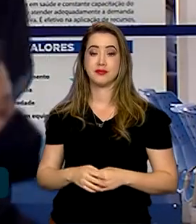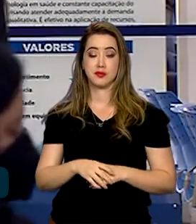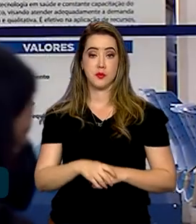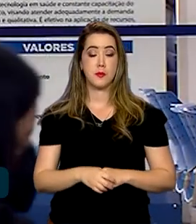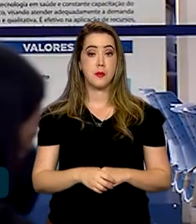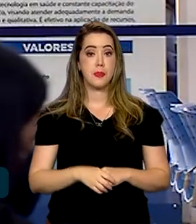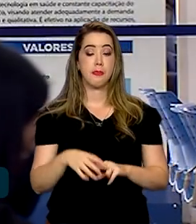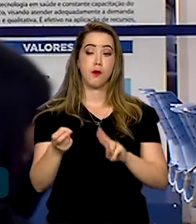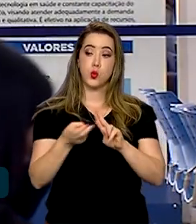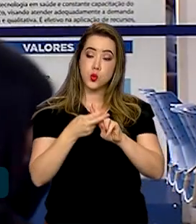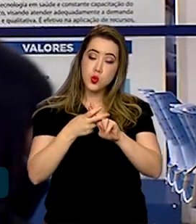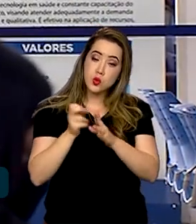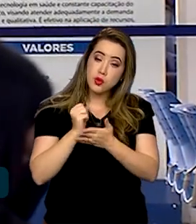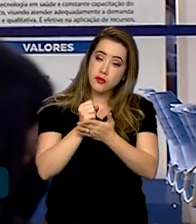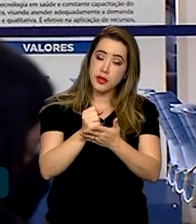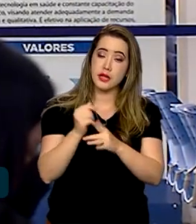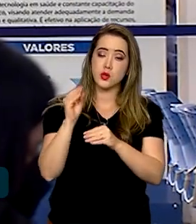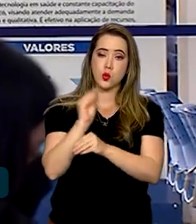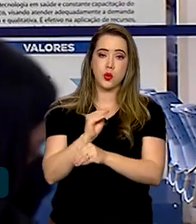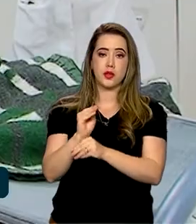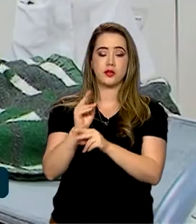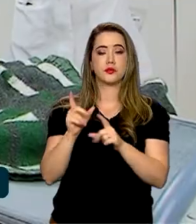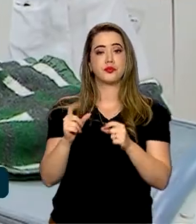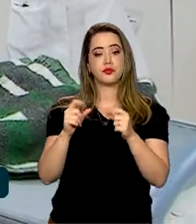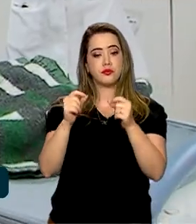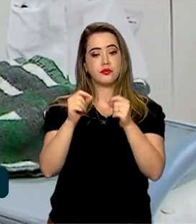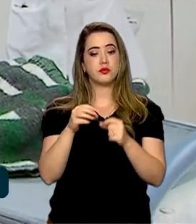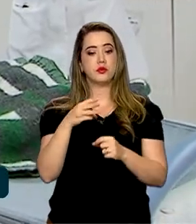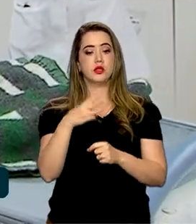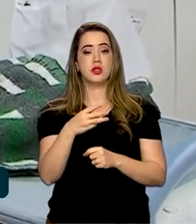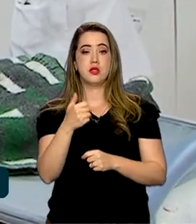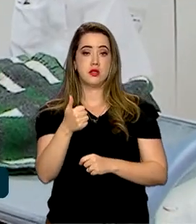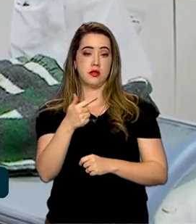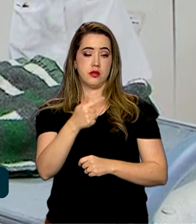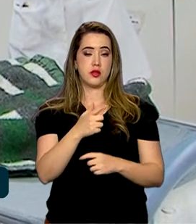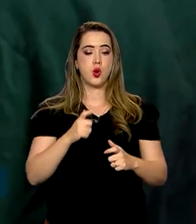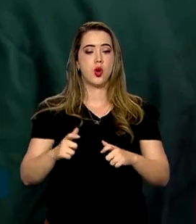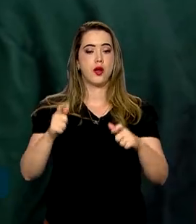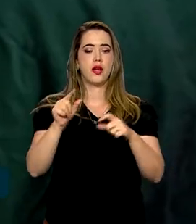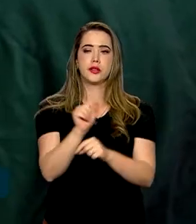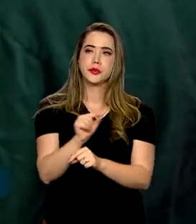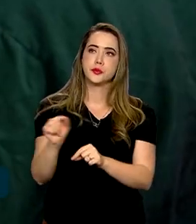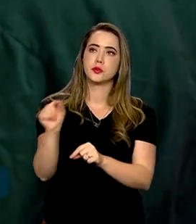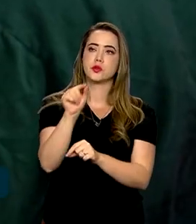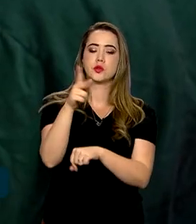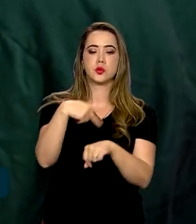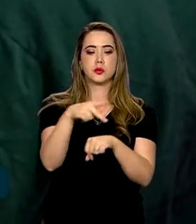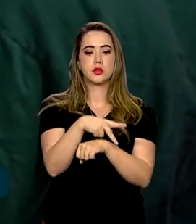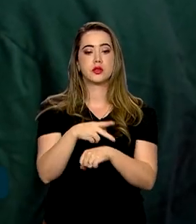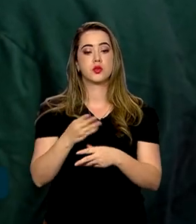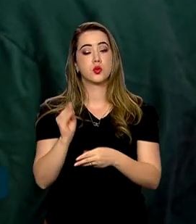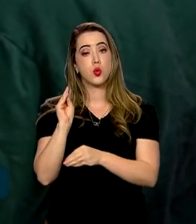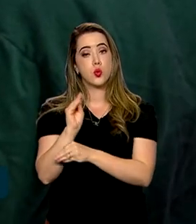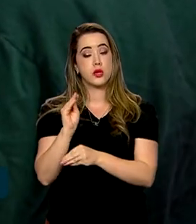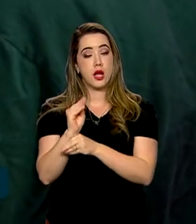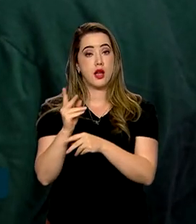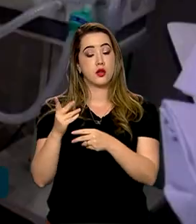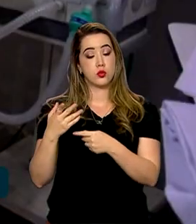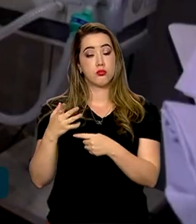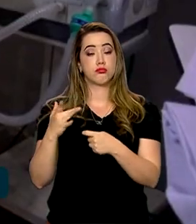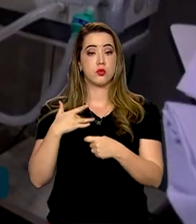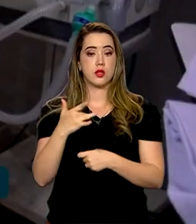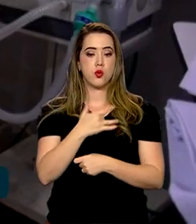tratamento oncológico em 317 centros distribuídos pelo país. O tratamento público vai dos